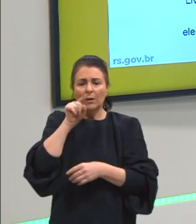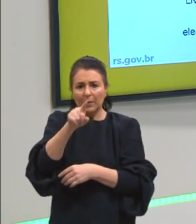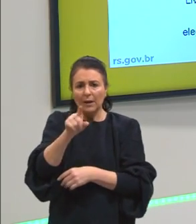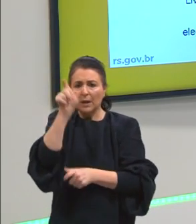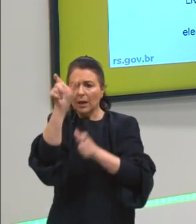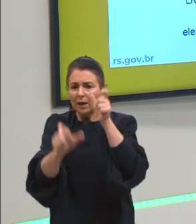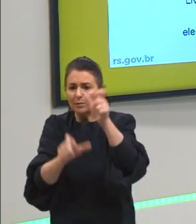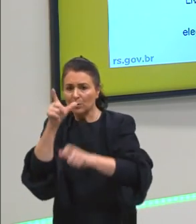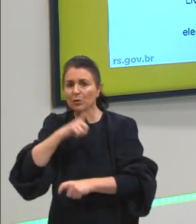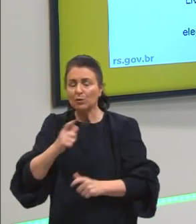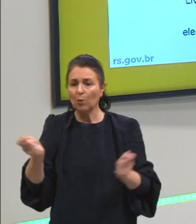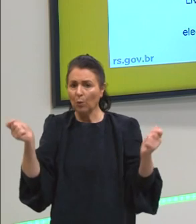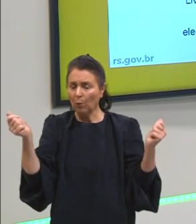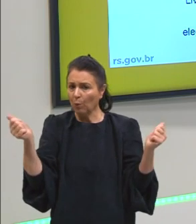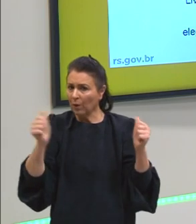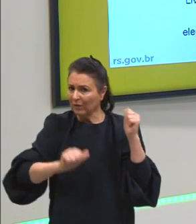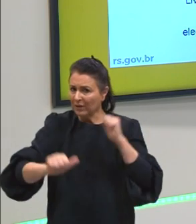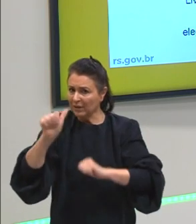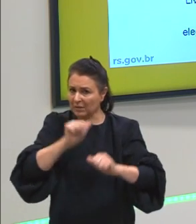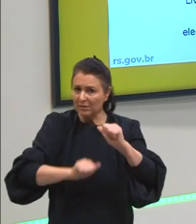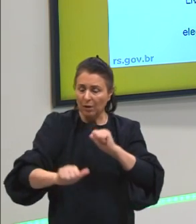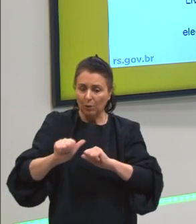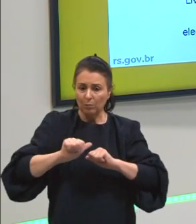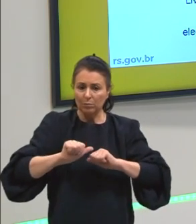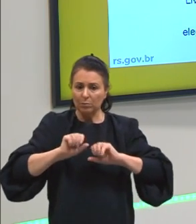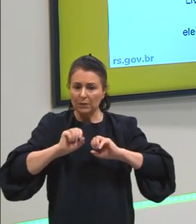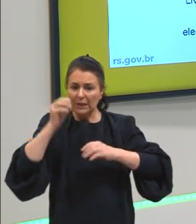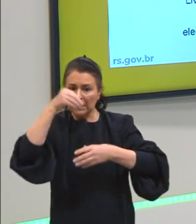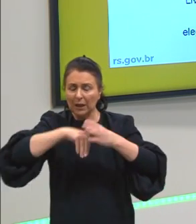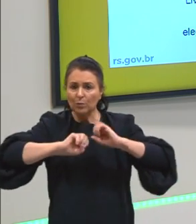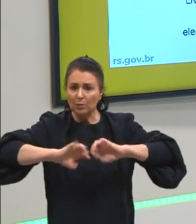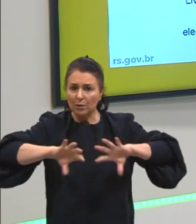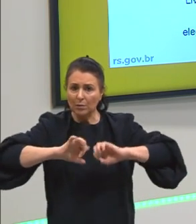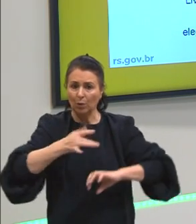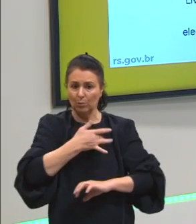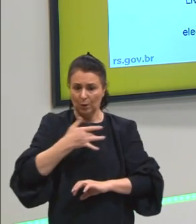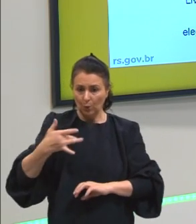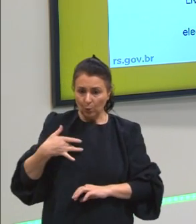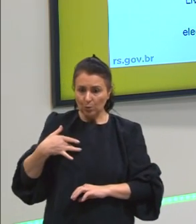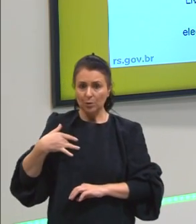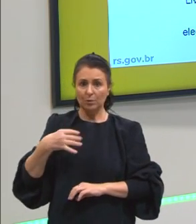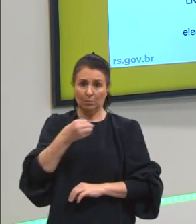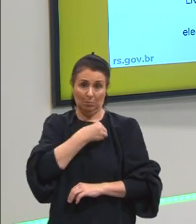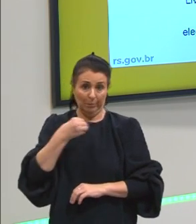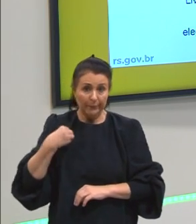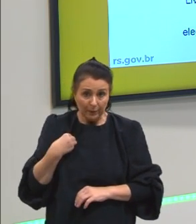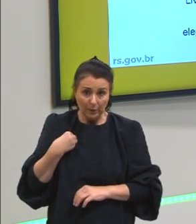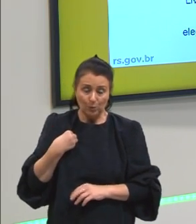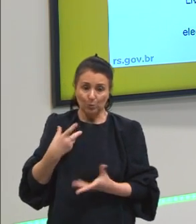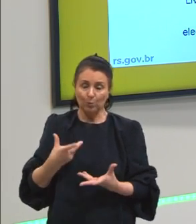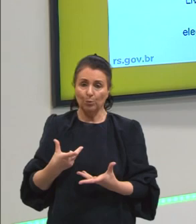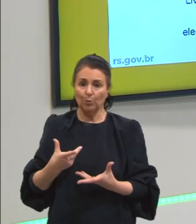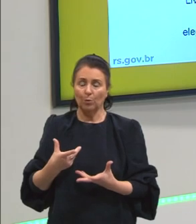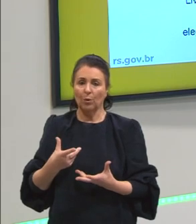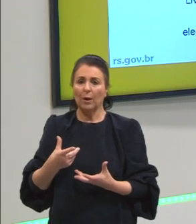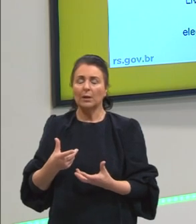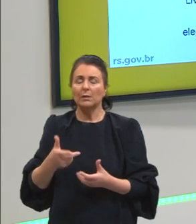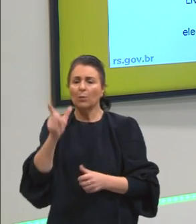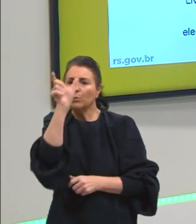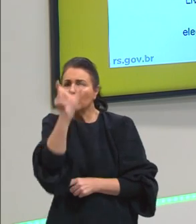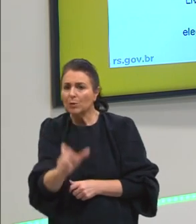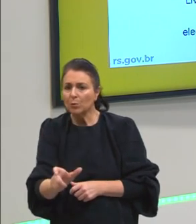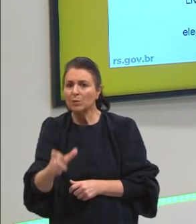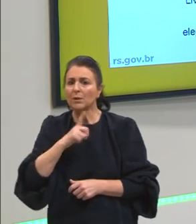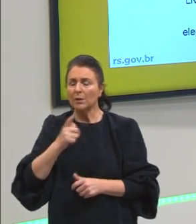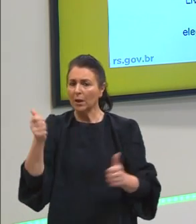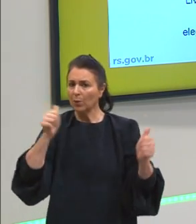qualificadas na educação, um educador, na saúde, um médico, onde for as pessoas que tenham qualificação que seja o